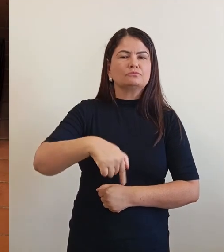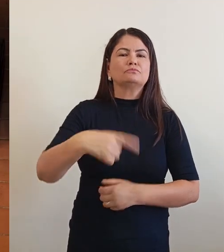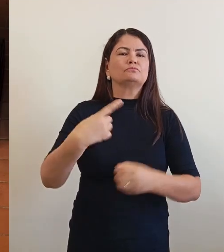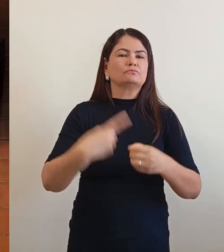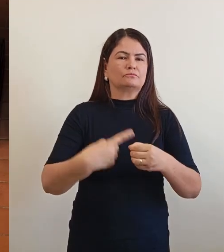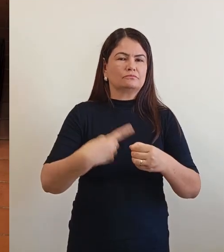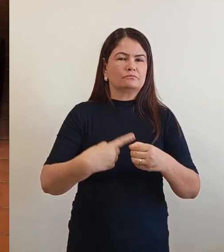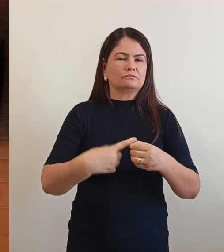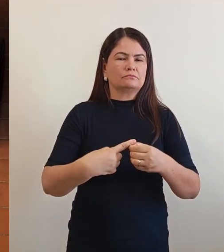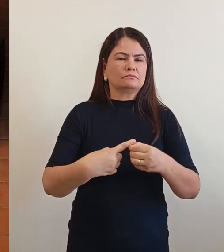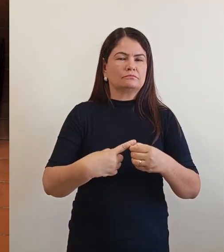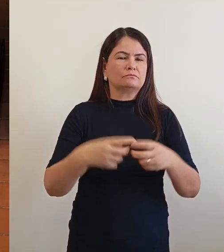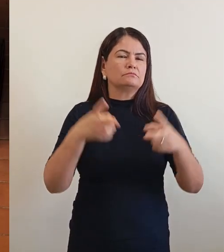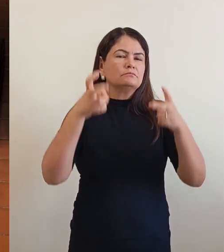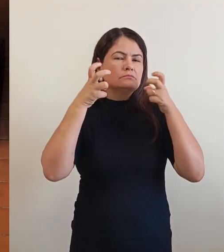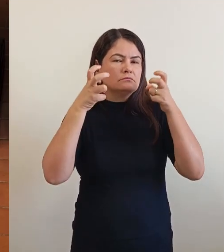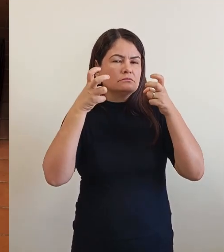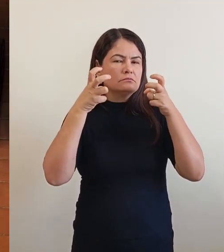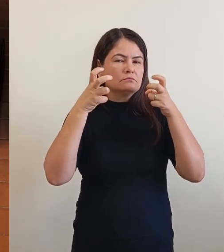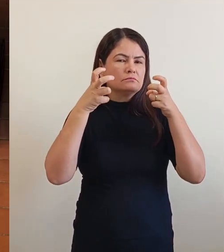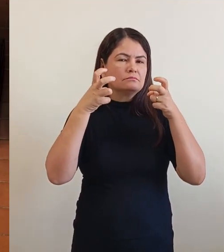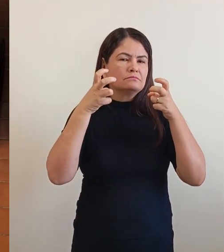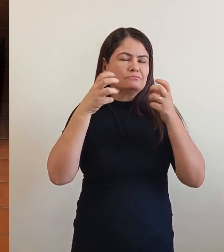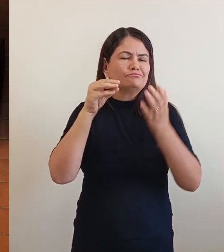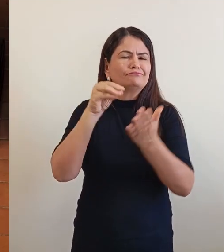precariedade, né? Por quê, professor?